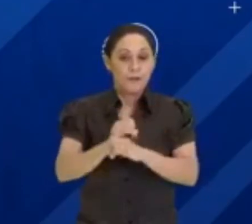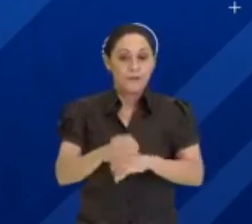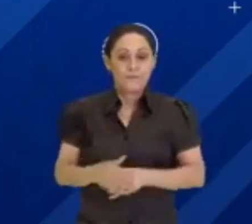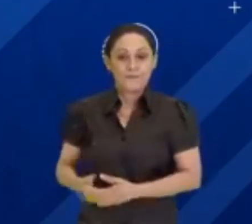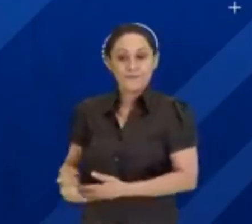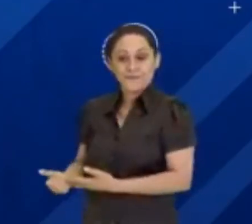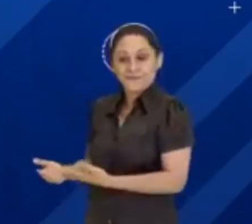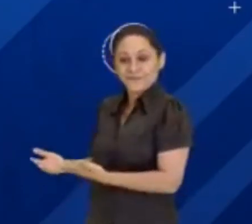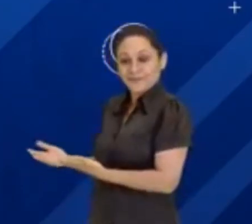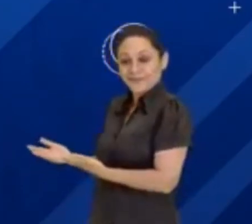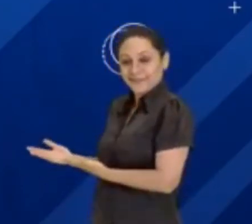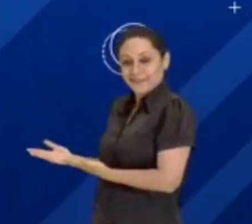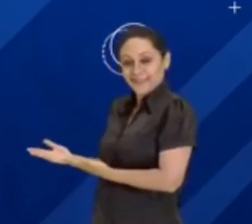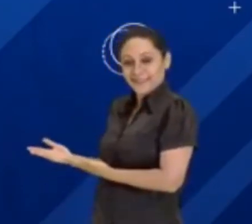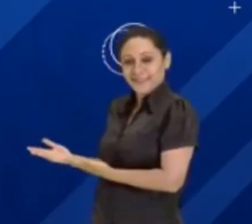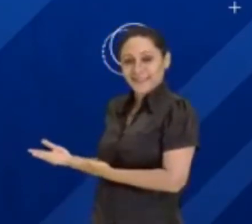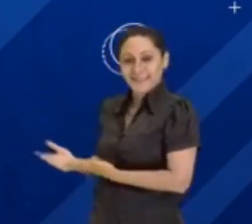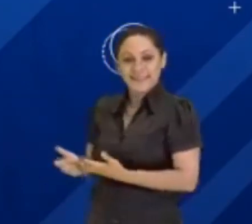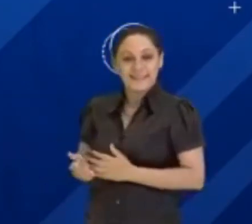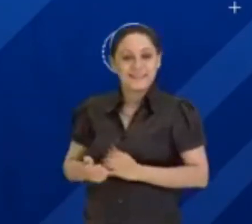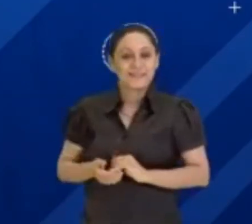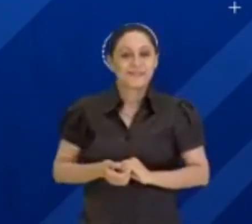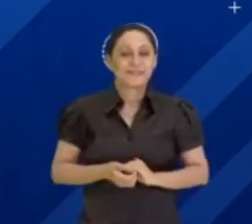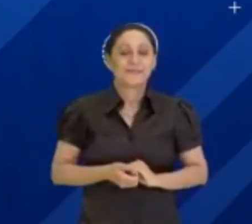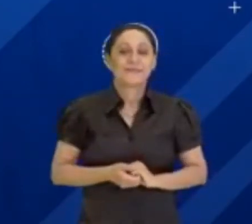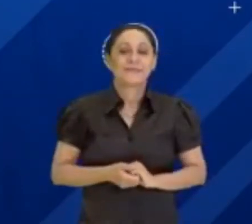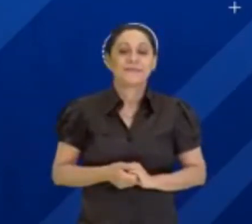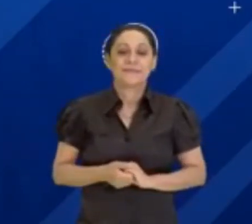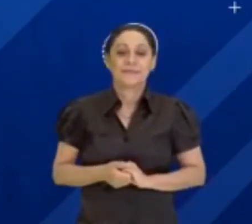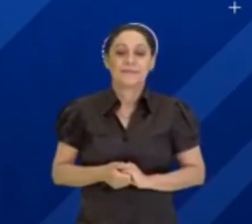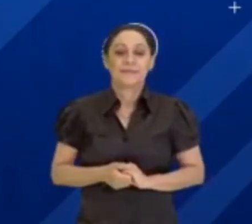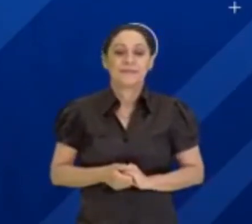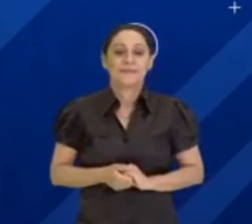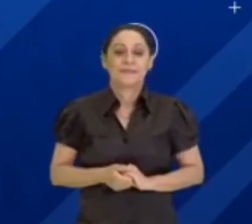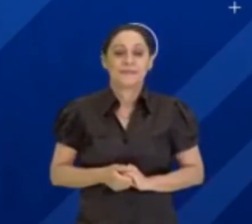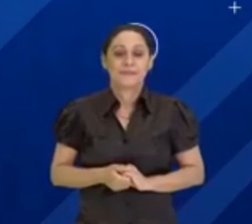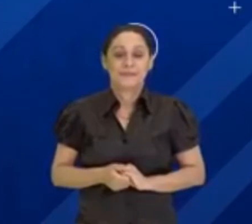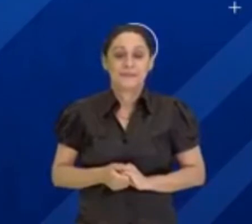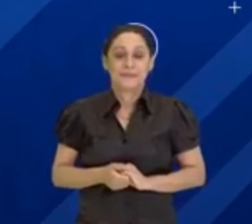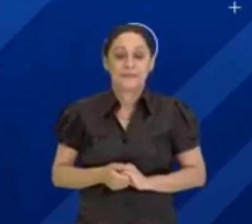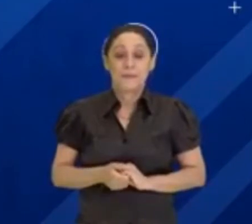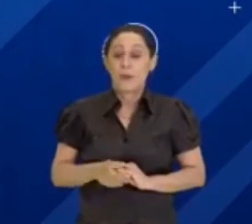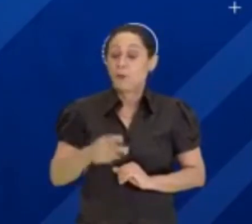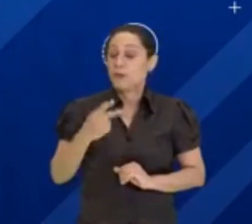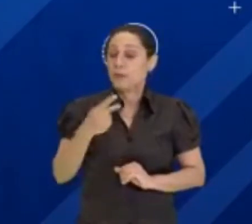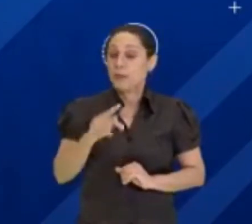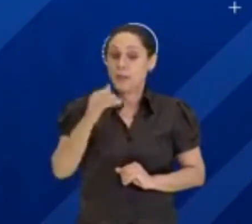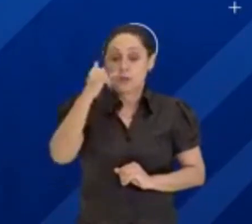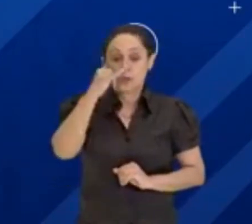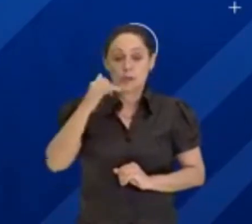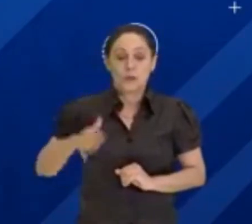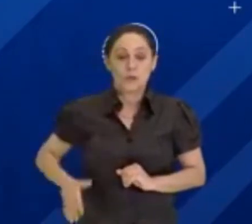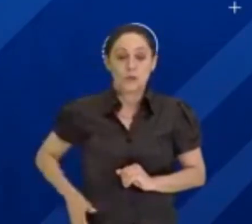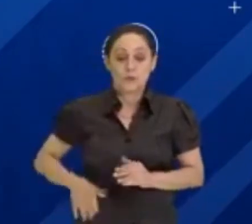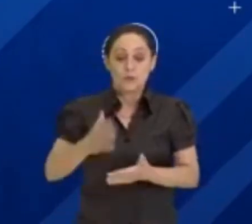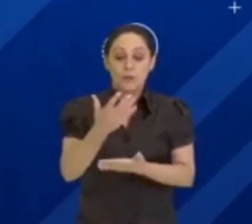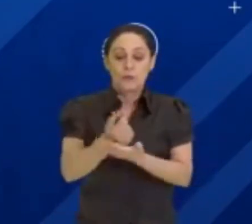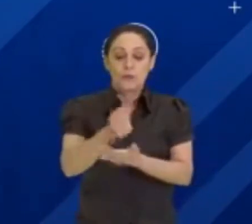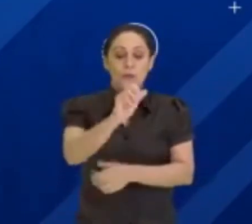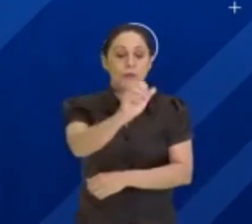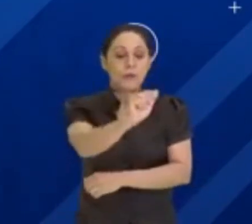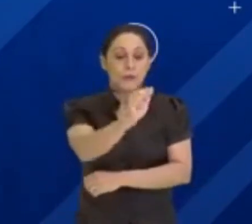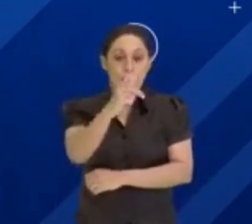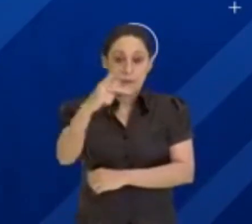.portalcultura.com.br ou no seu celular, baixando o aplicativo